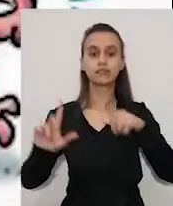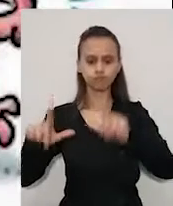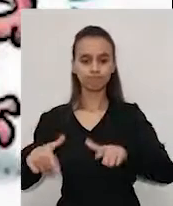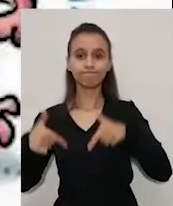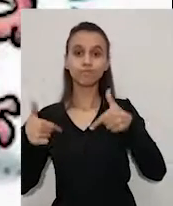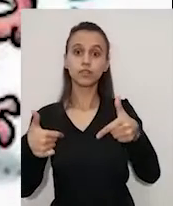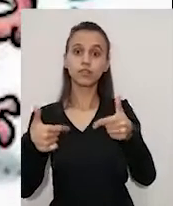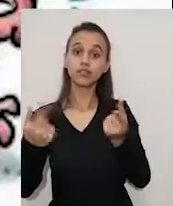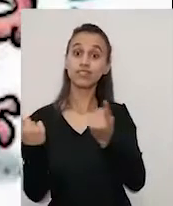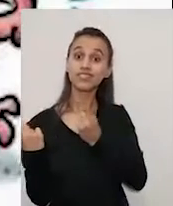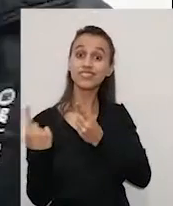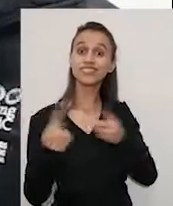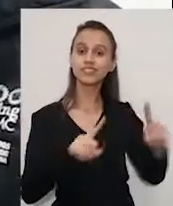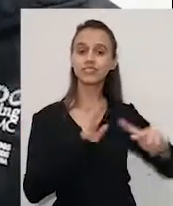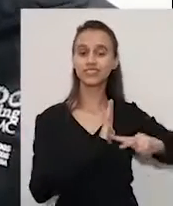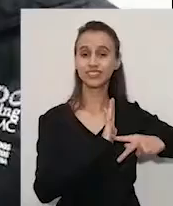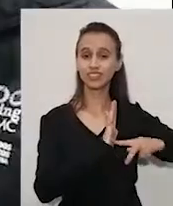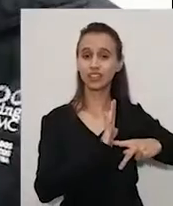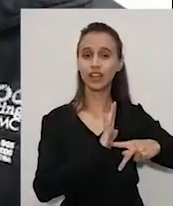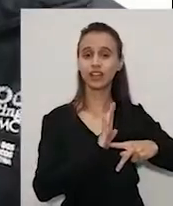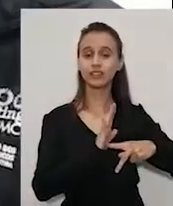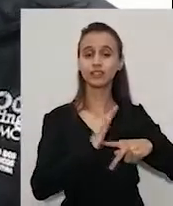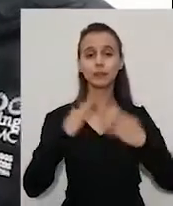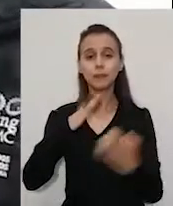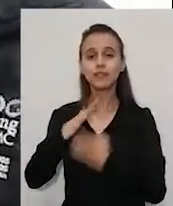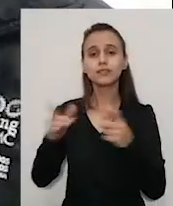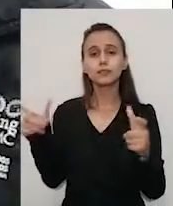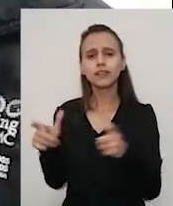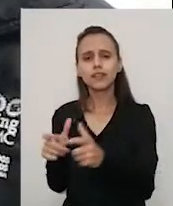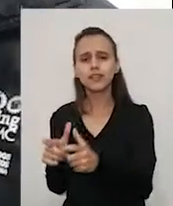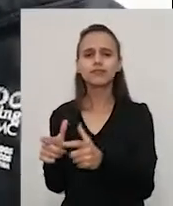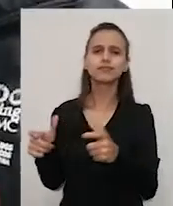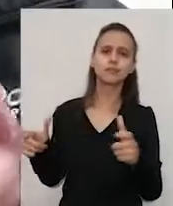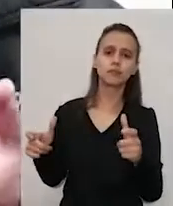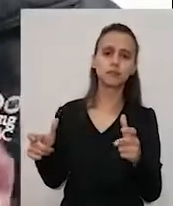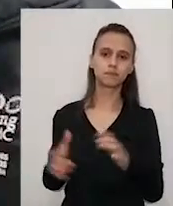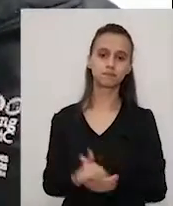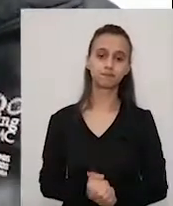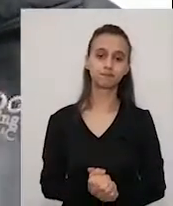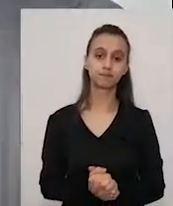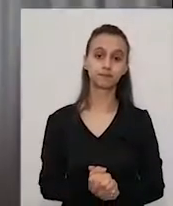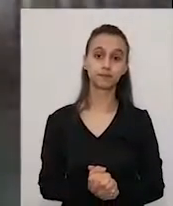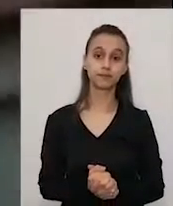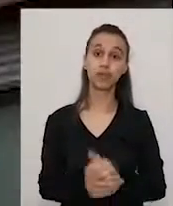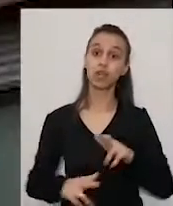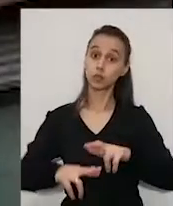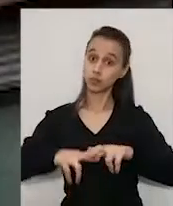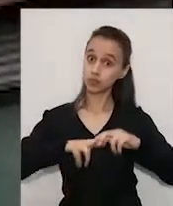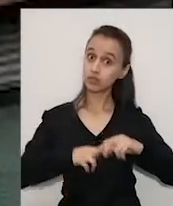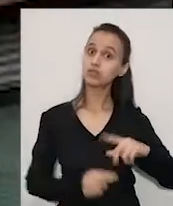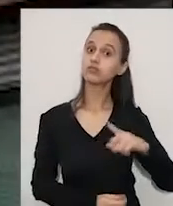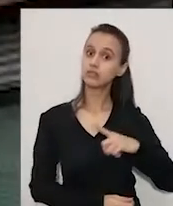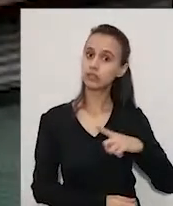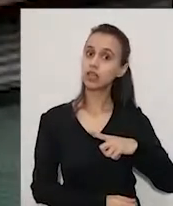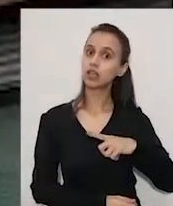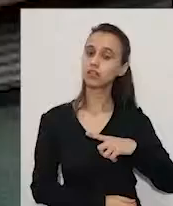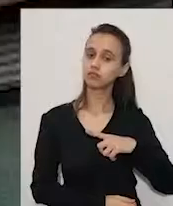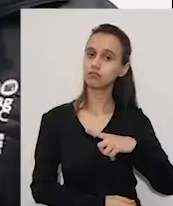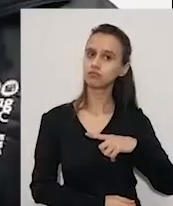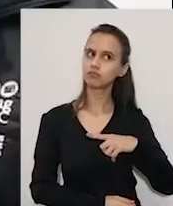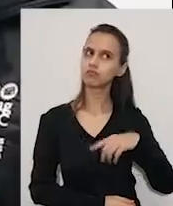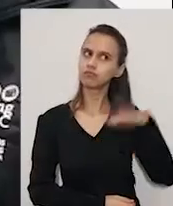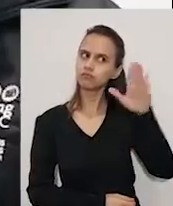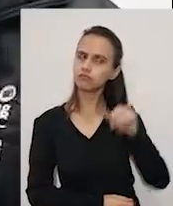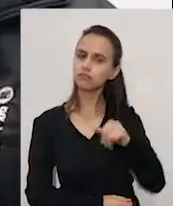pequeno e médio porte. Portanto, a entidade vai acionar o Ministério Público do Trabalho para que